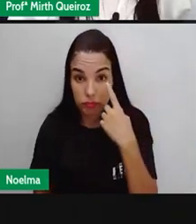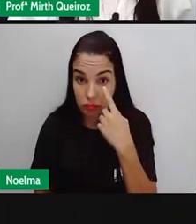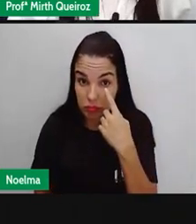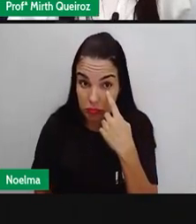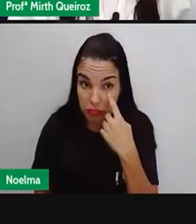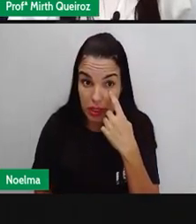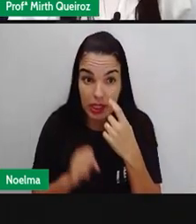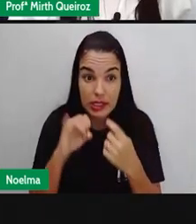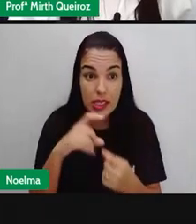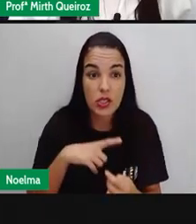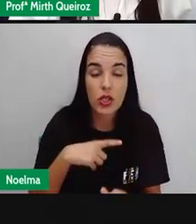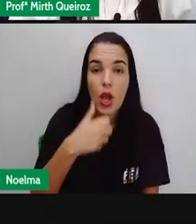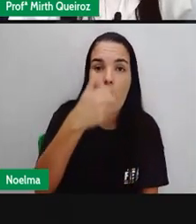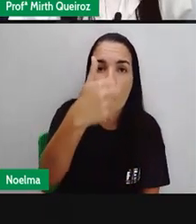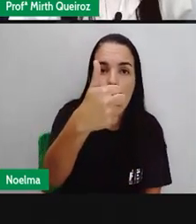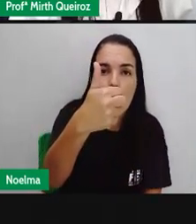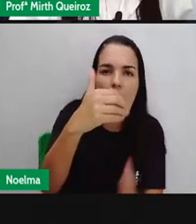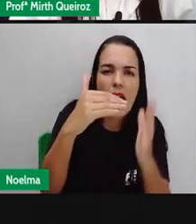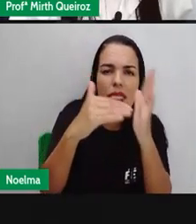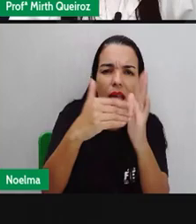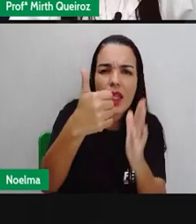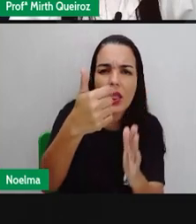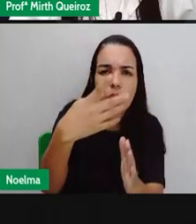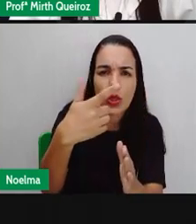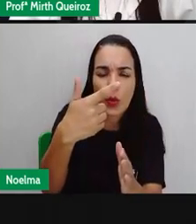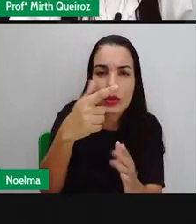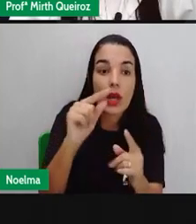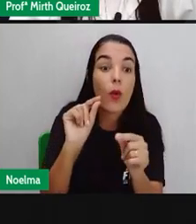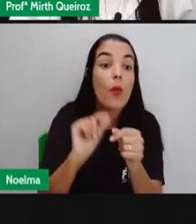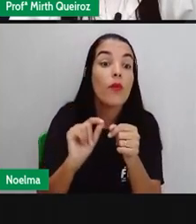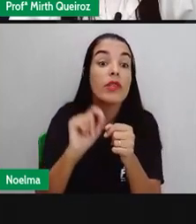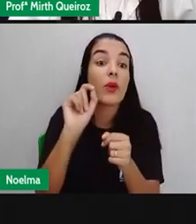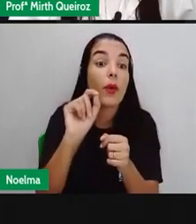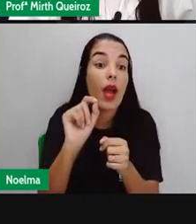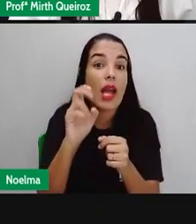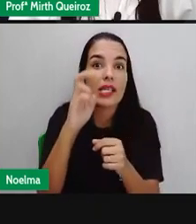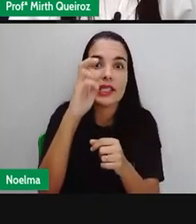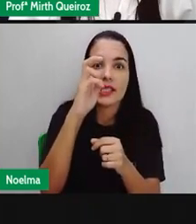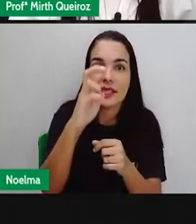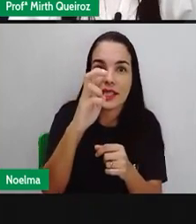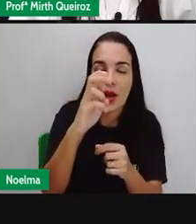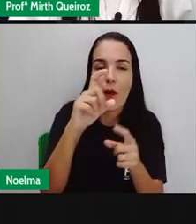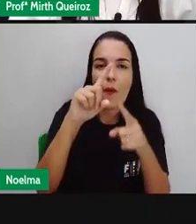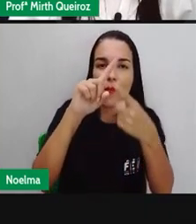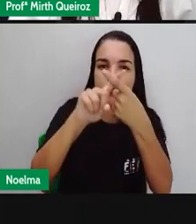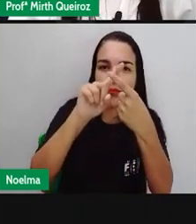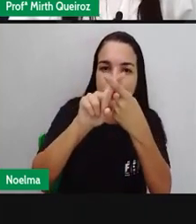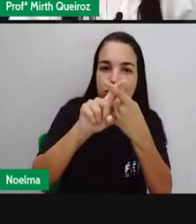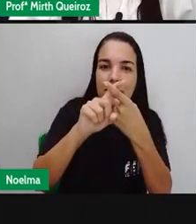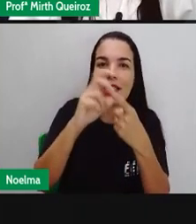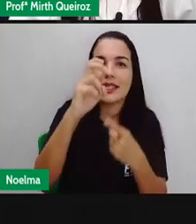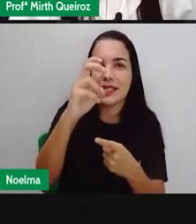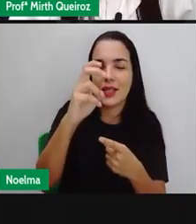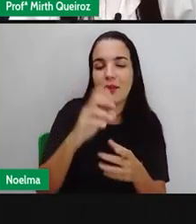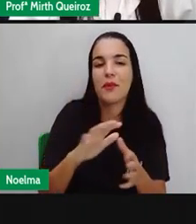tem os números De 1 a 12 Só vocês multiplicarem Por 5 Que aí vocês vão saber